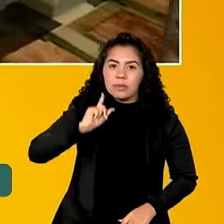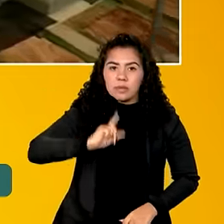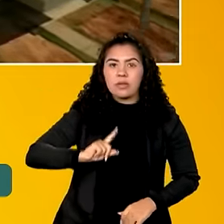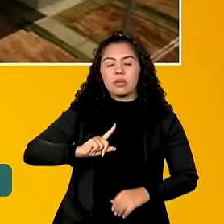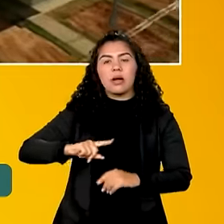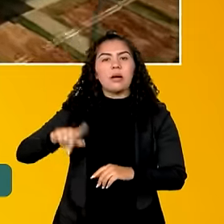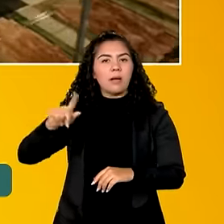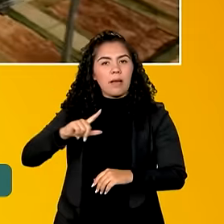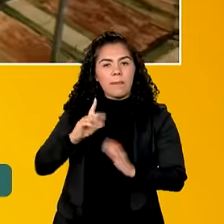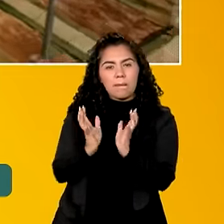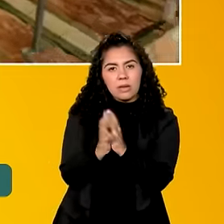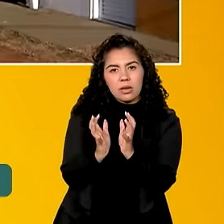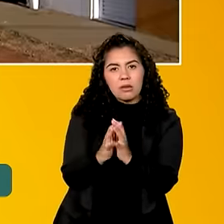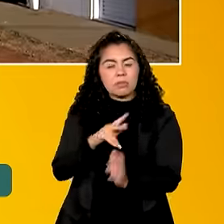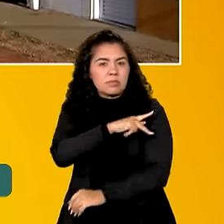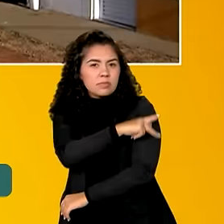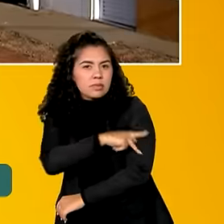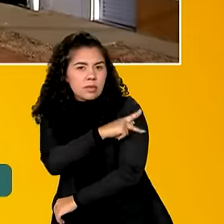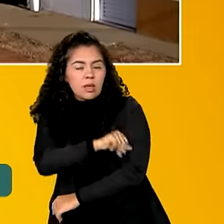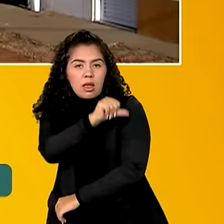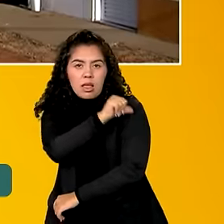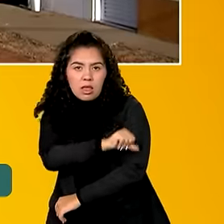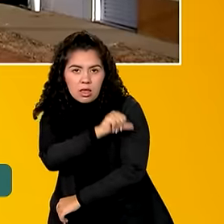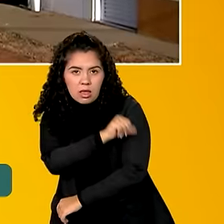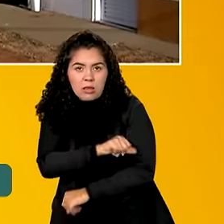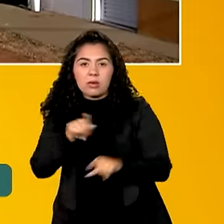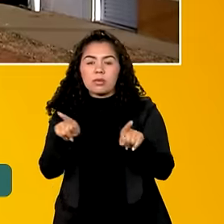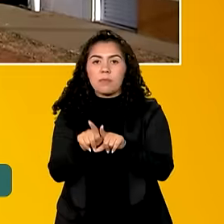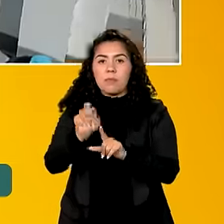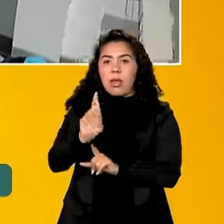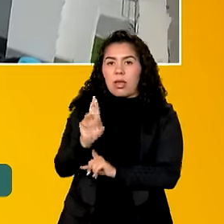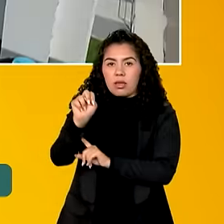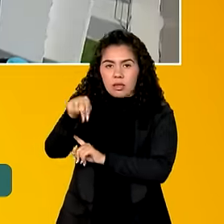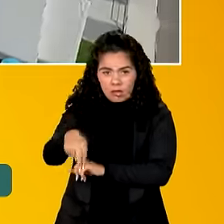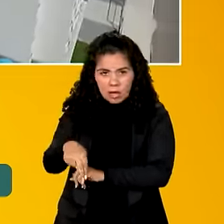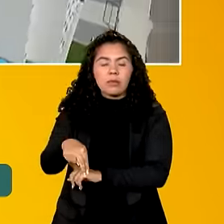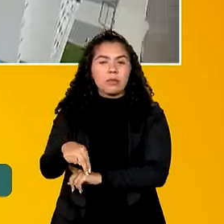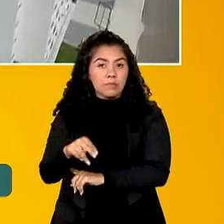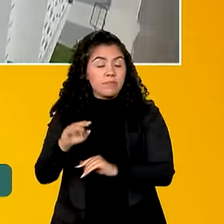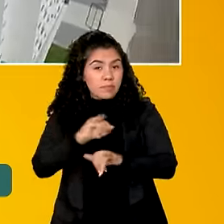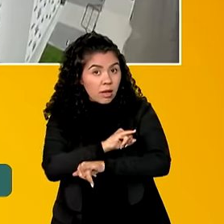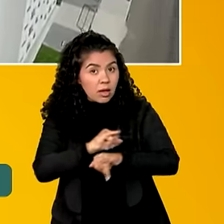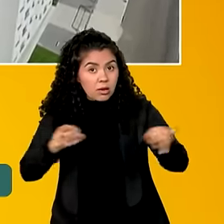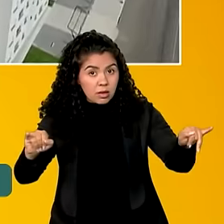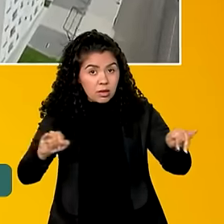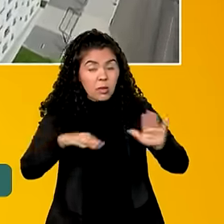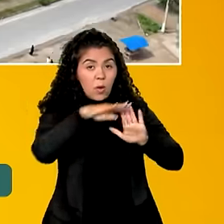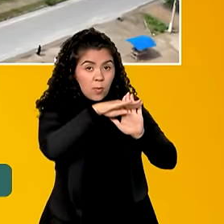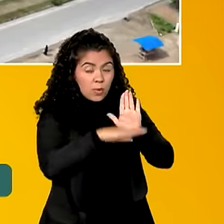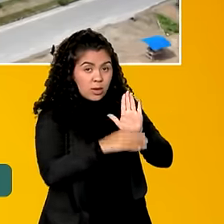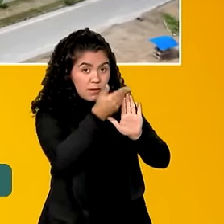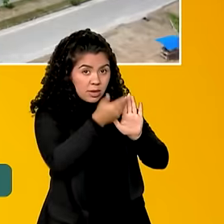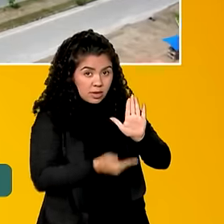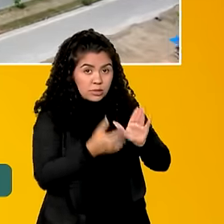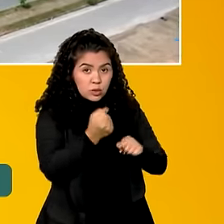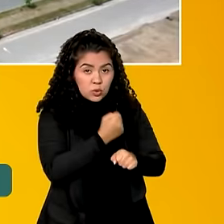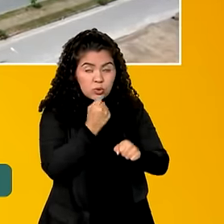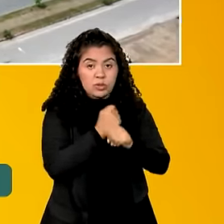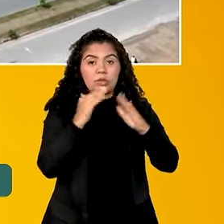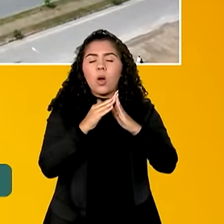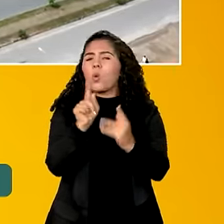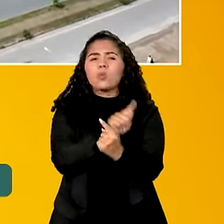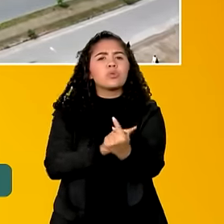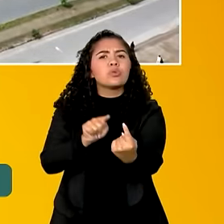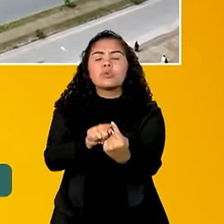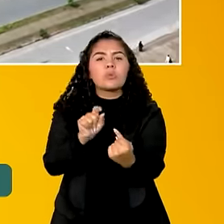Paraíba, Pernambuco, Piauí, Rio de Janeiro e o Rio Grande do Norte. A gente lembra que o programa Minha Casa Minha Vida tem como objetivo